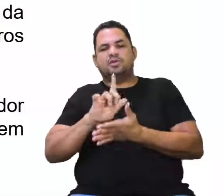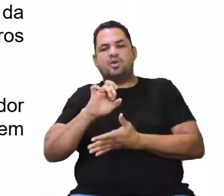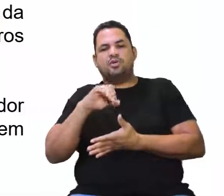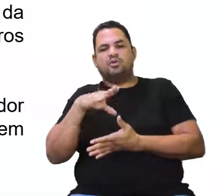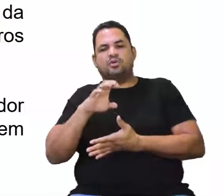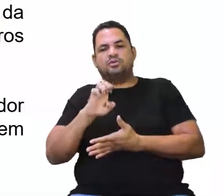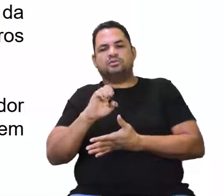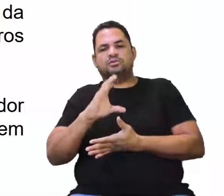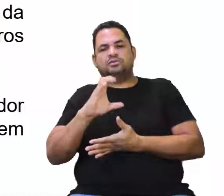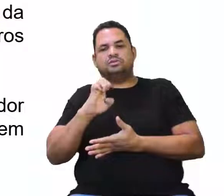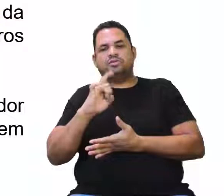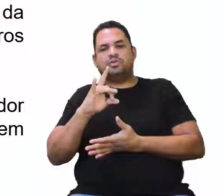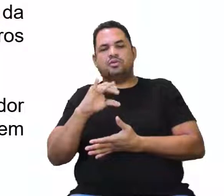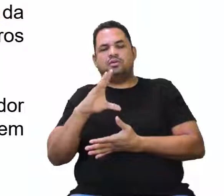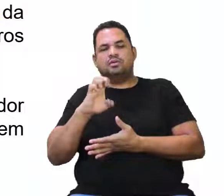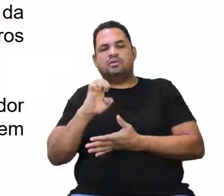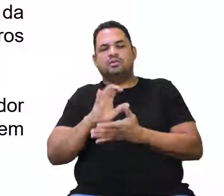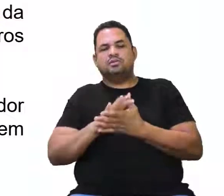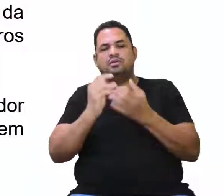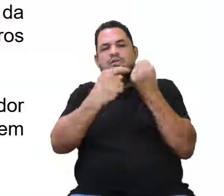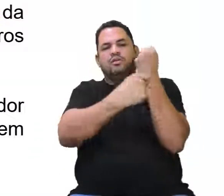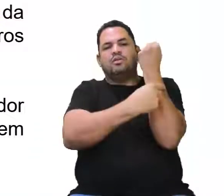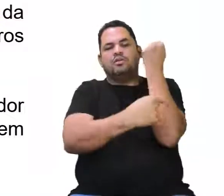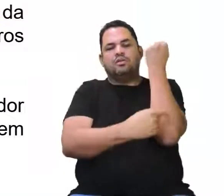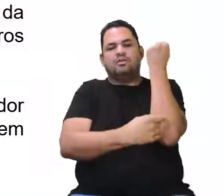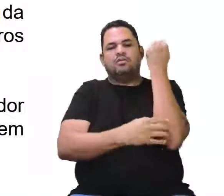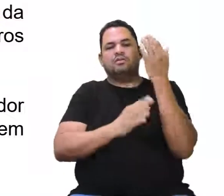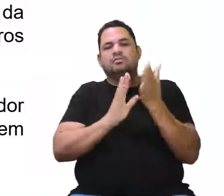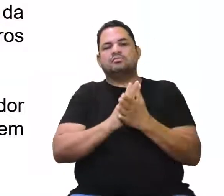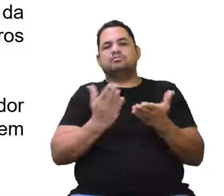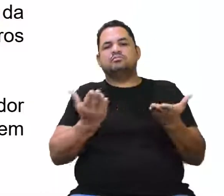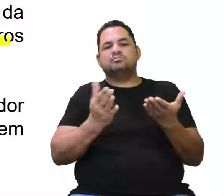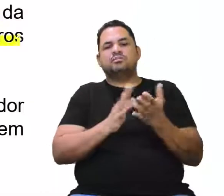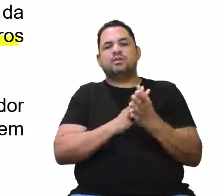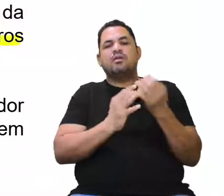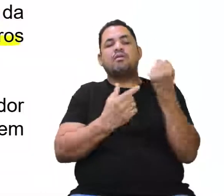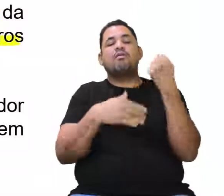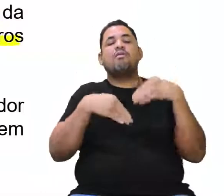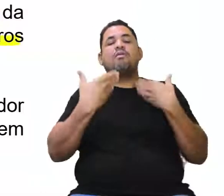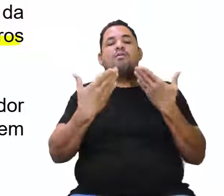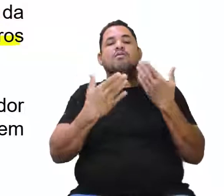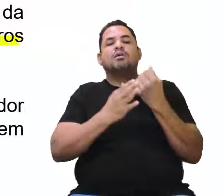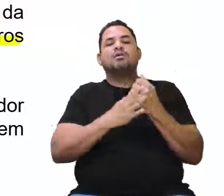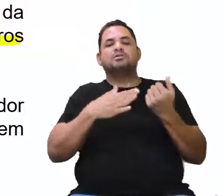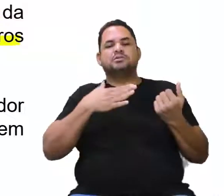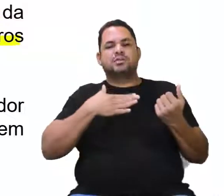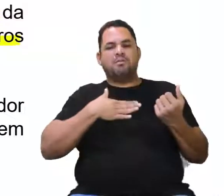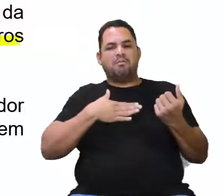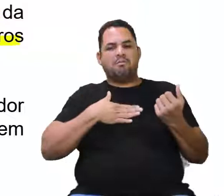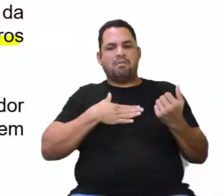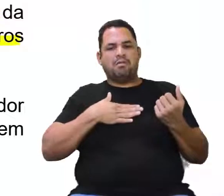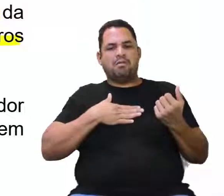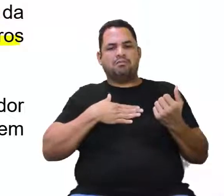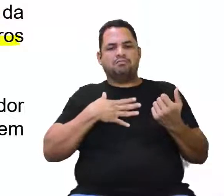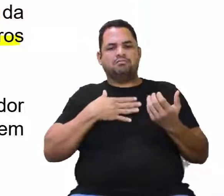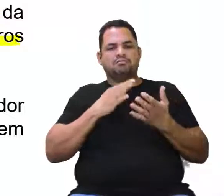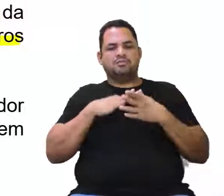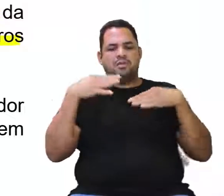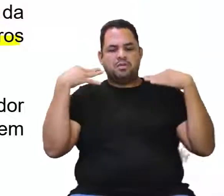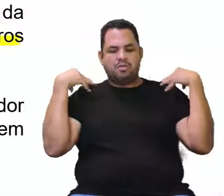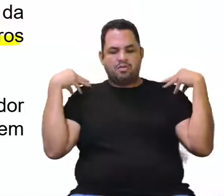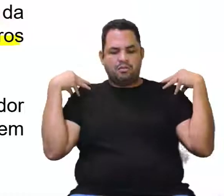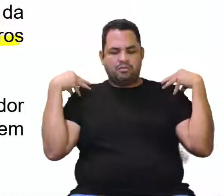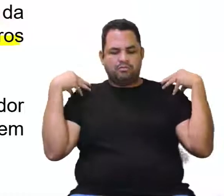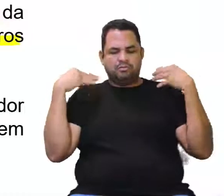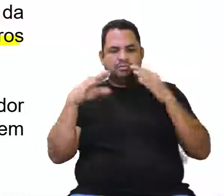lordose, escoliose da coluna vertebral, eles acometem a região do peito, né? A peitoral, os ombros e os